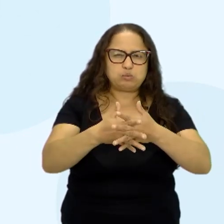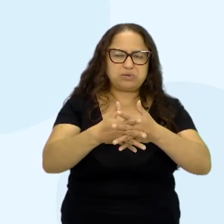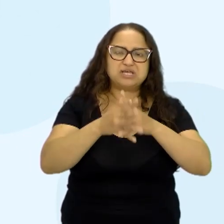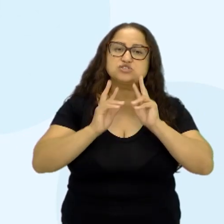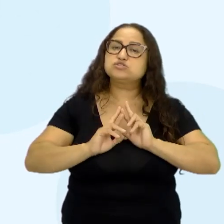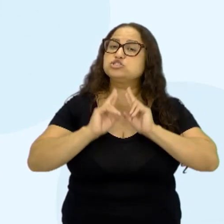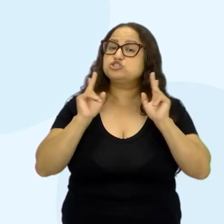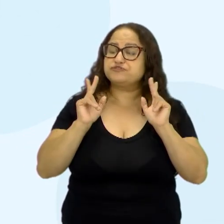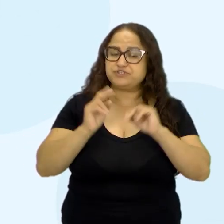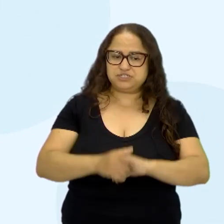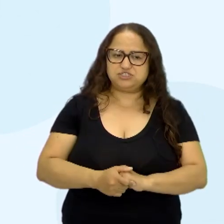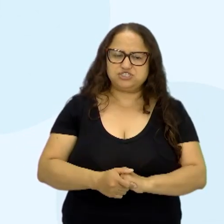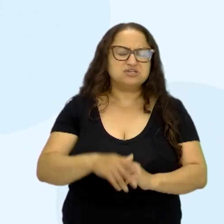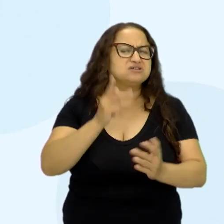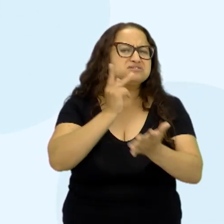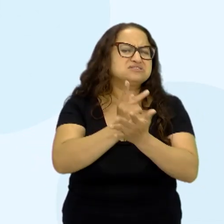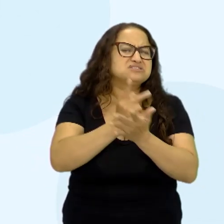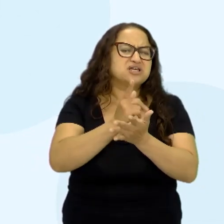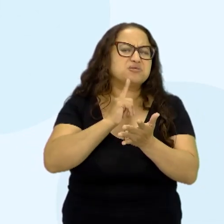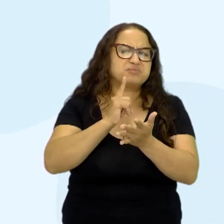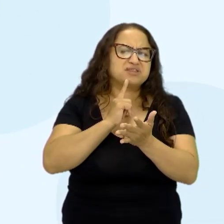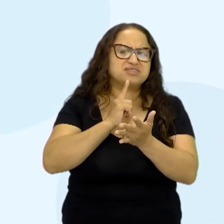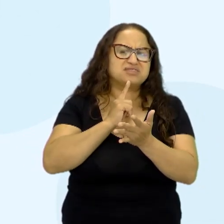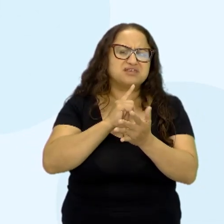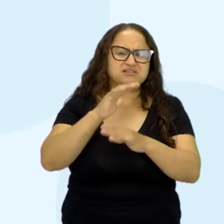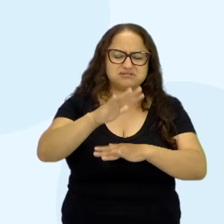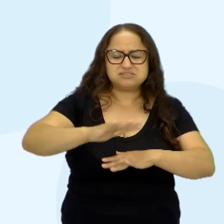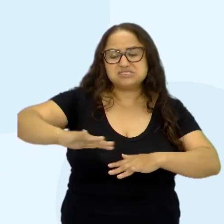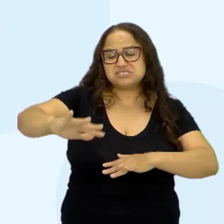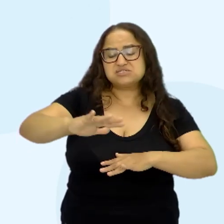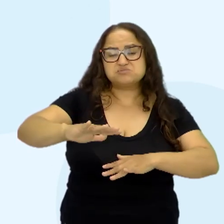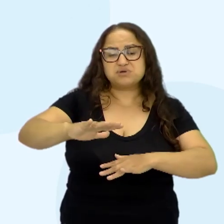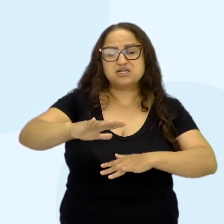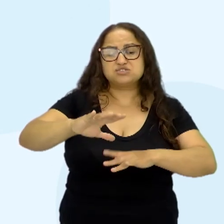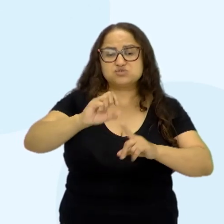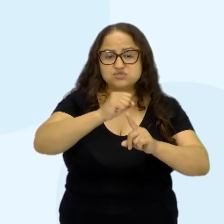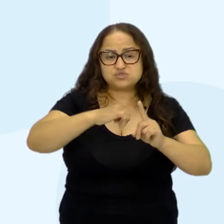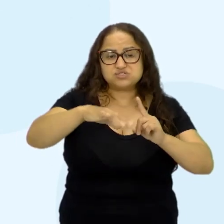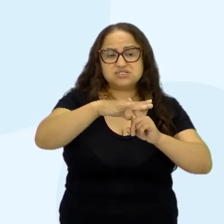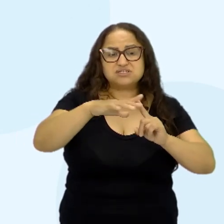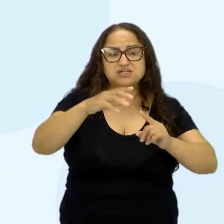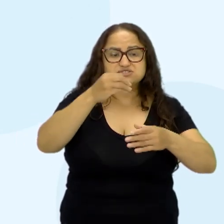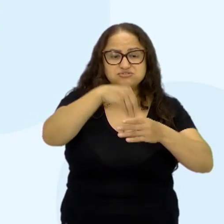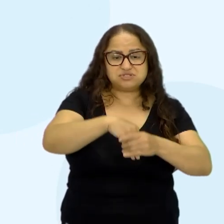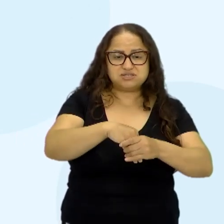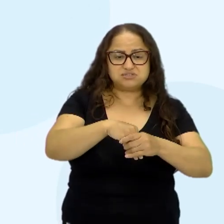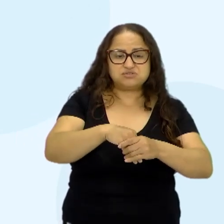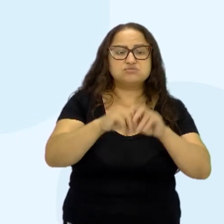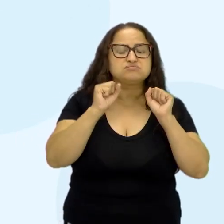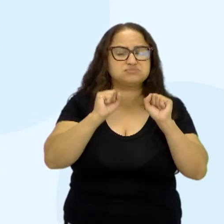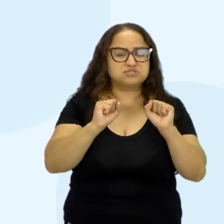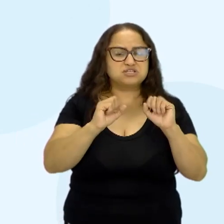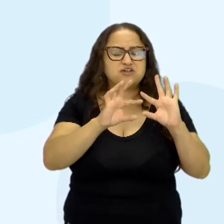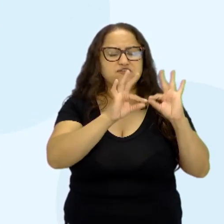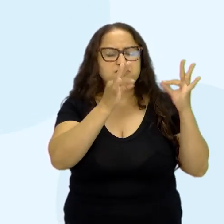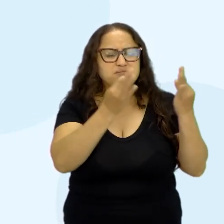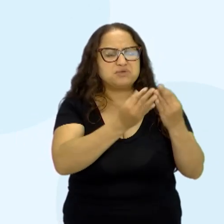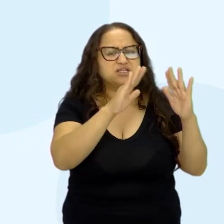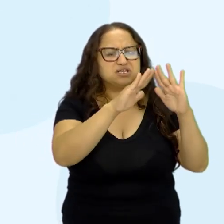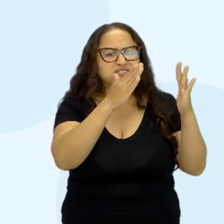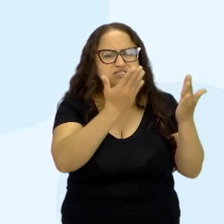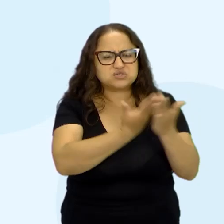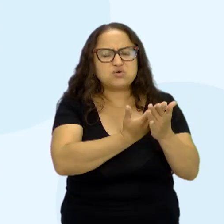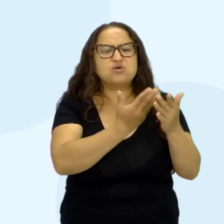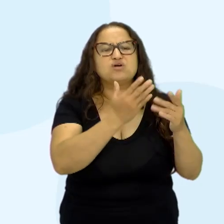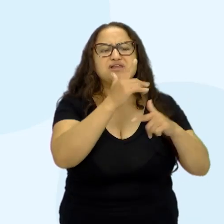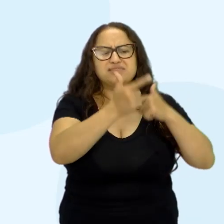diverso. Está presente em vários espaços dentro da sociedade. Está presente na família, na escola, no trabalho,